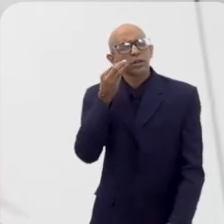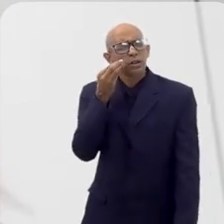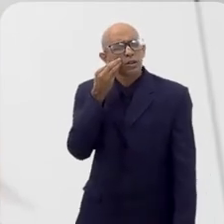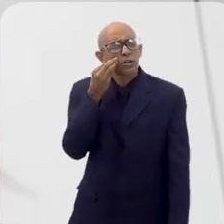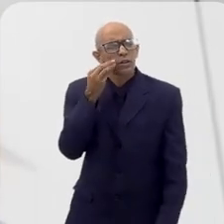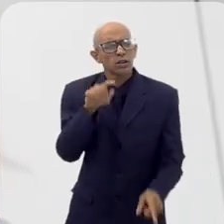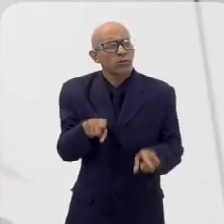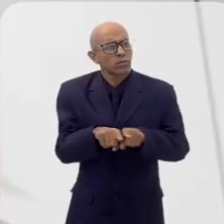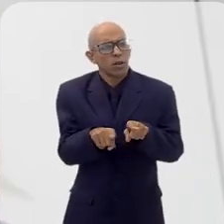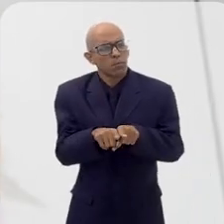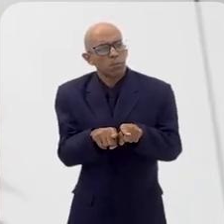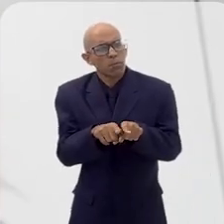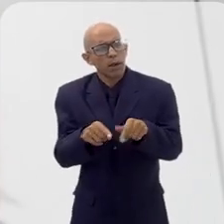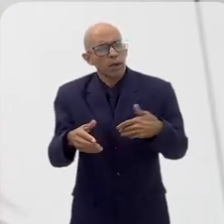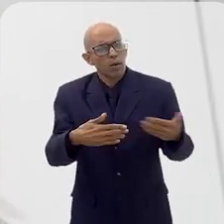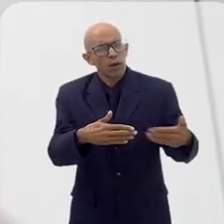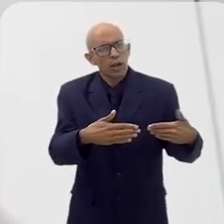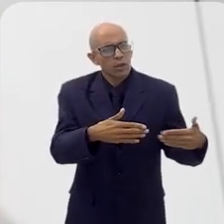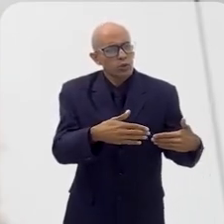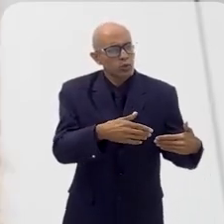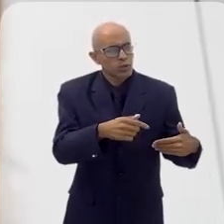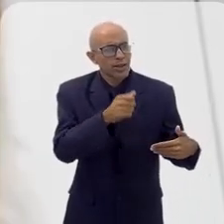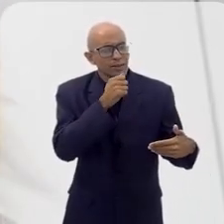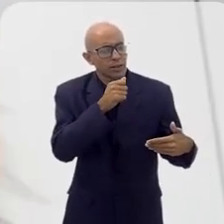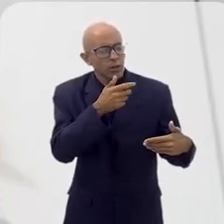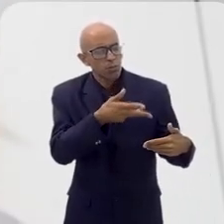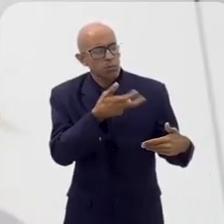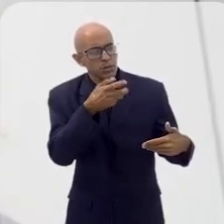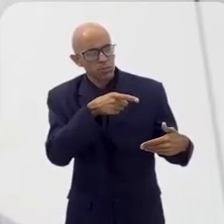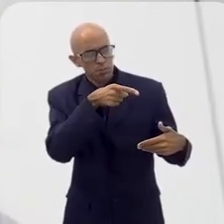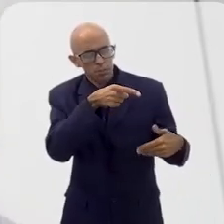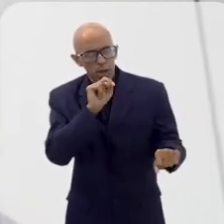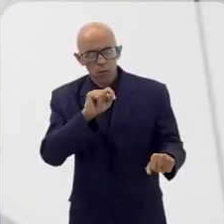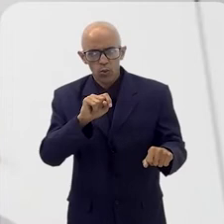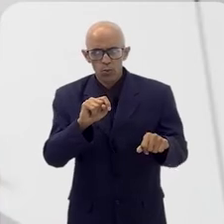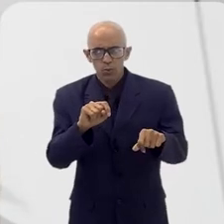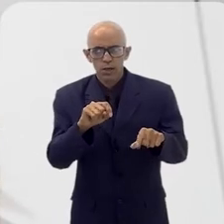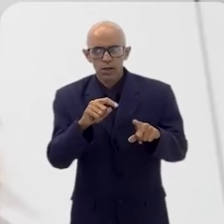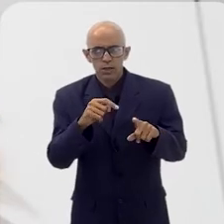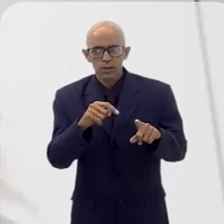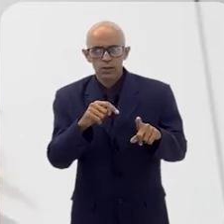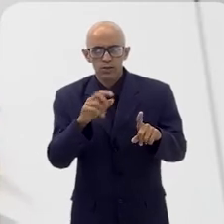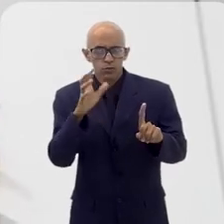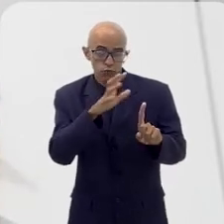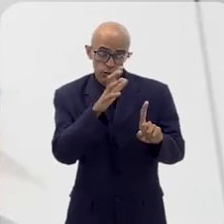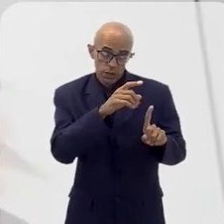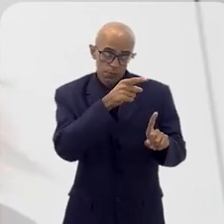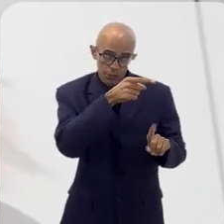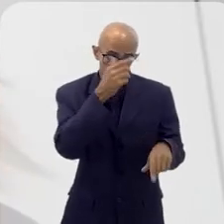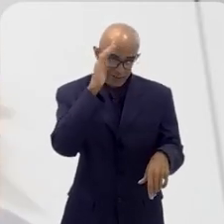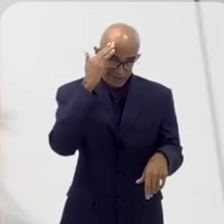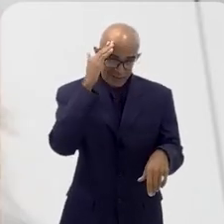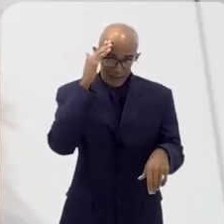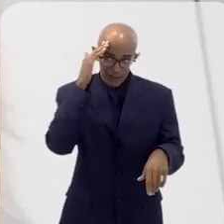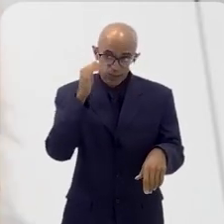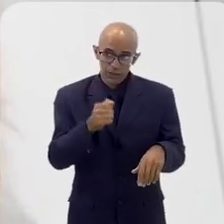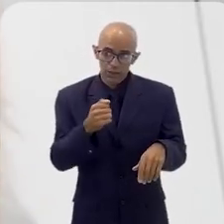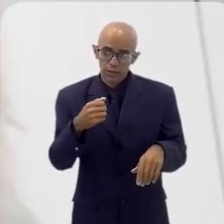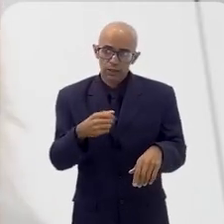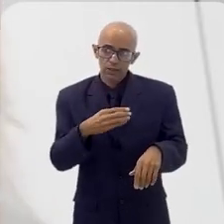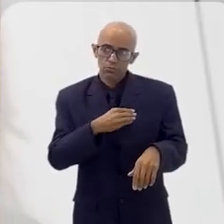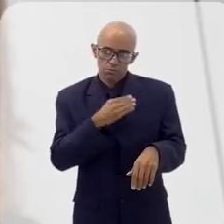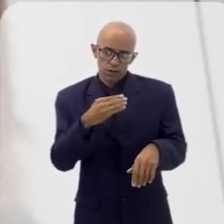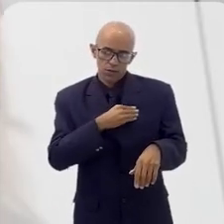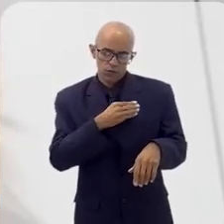tentando trazer a indústria que ainda não observou isso, para que ela entenda desses